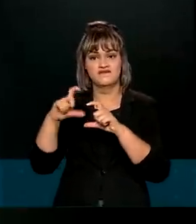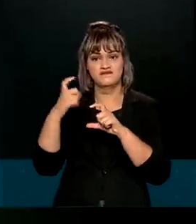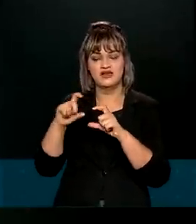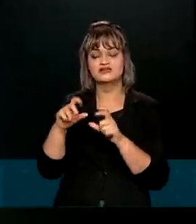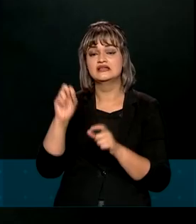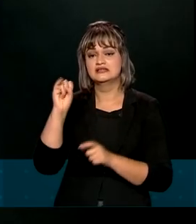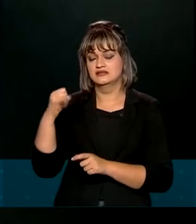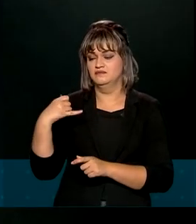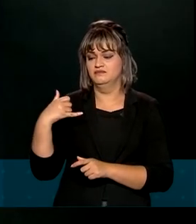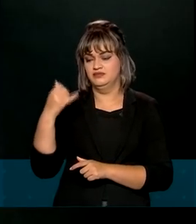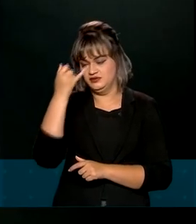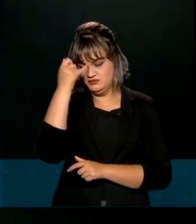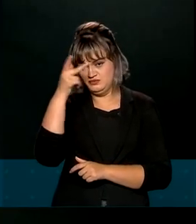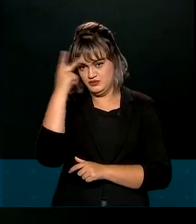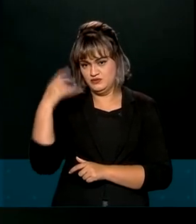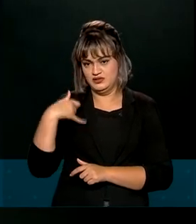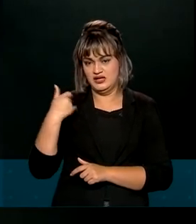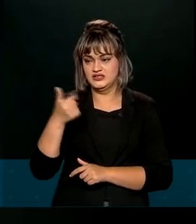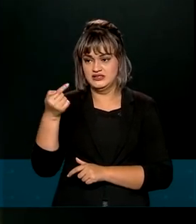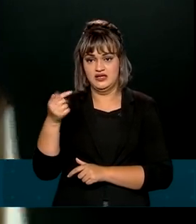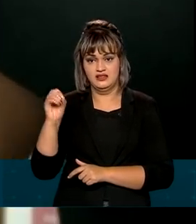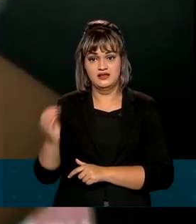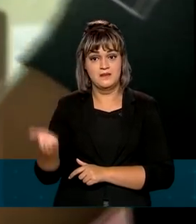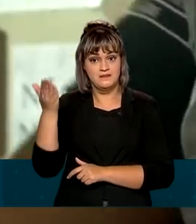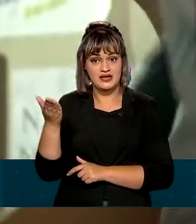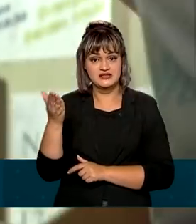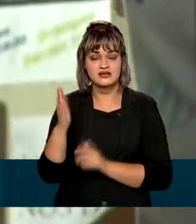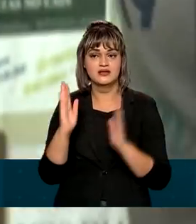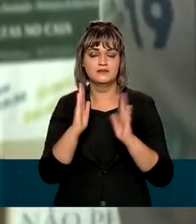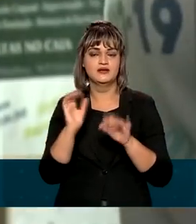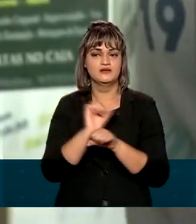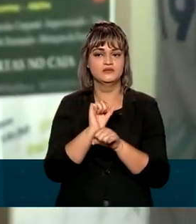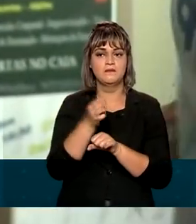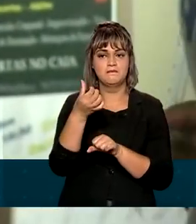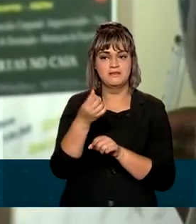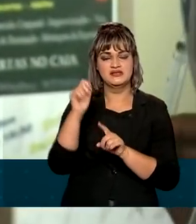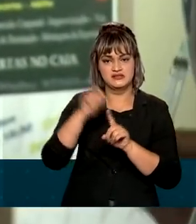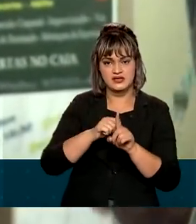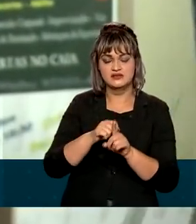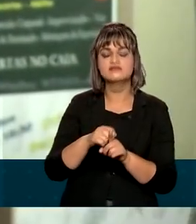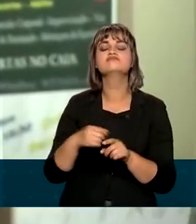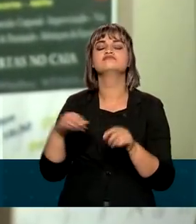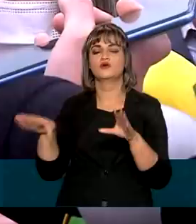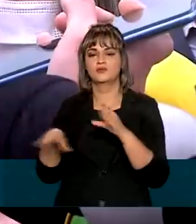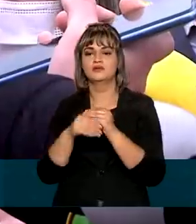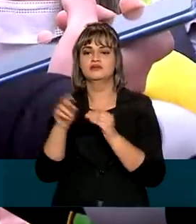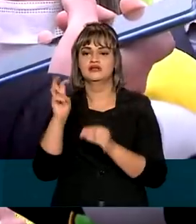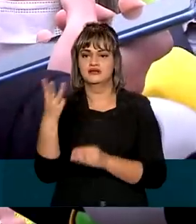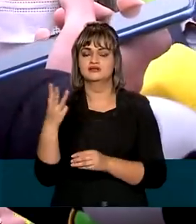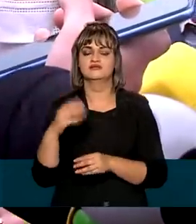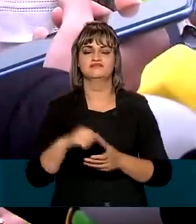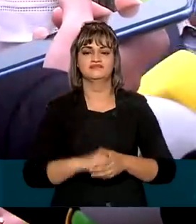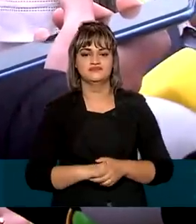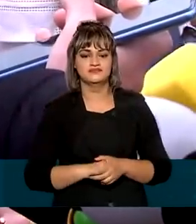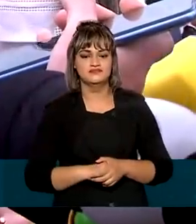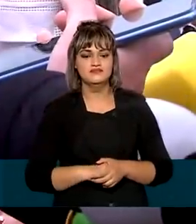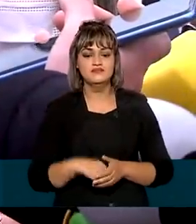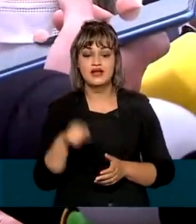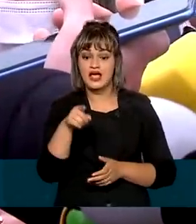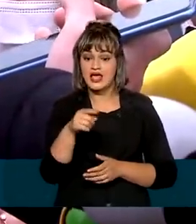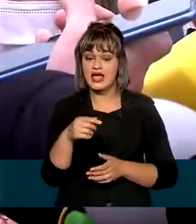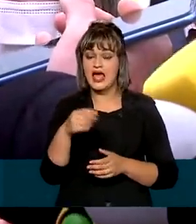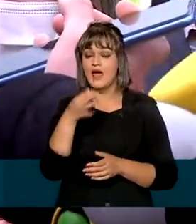idosos acima de 70 anos, que completaram o ciclo vacinal há pelo menos 6 meses. Essa foi a posição dos